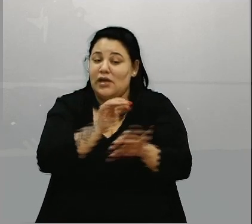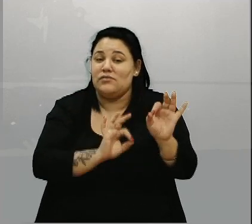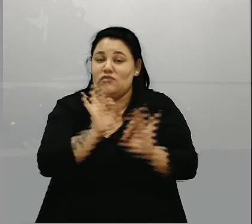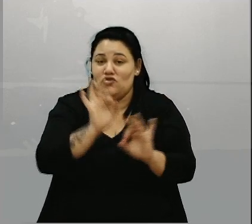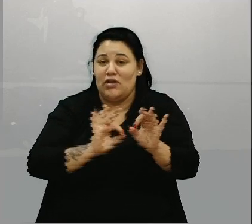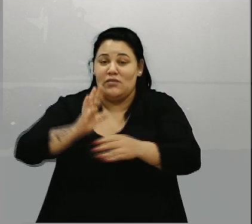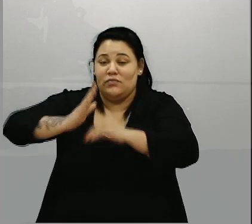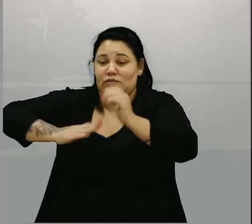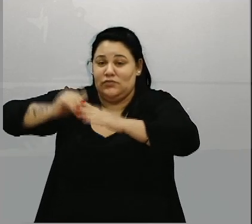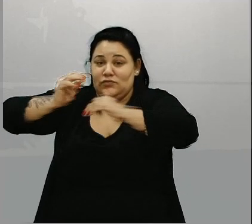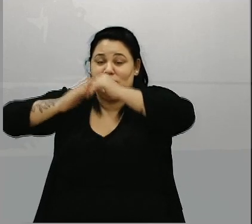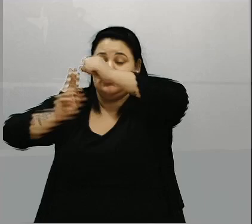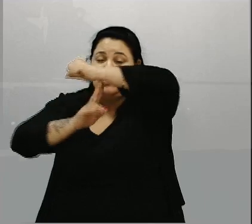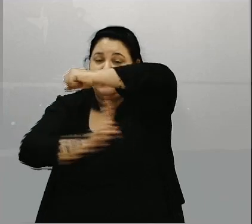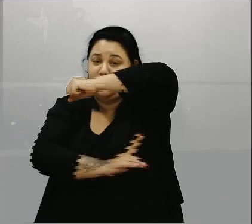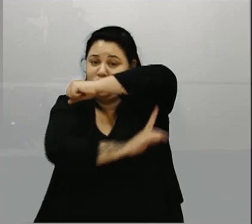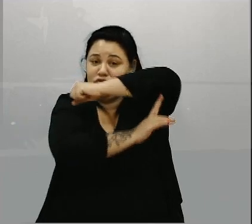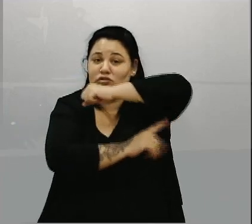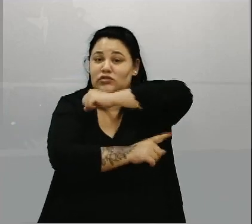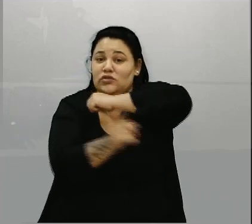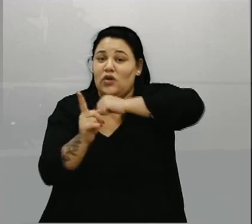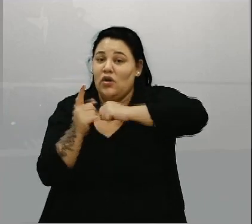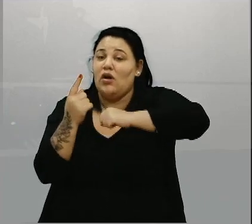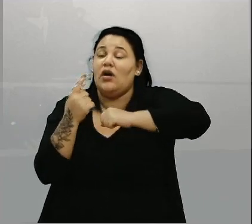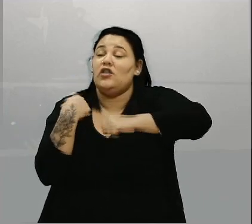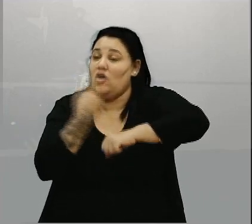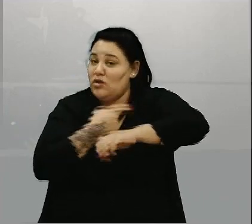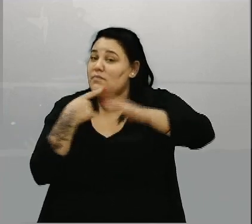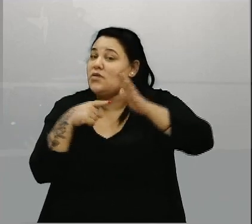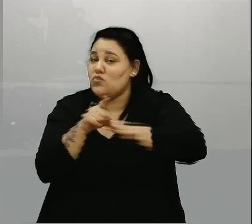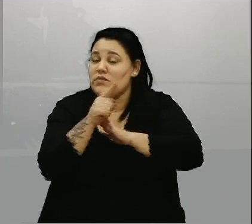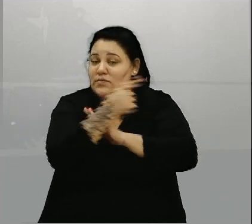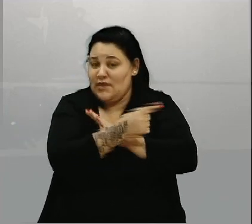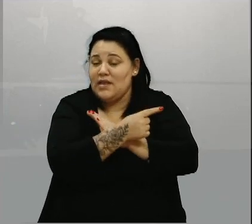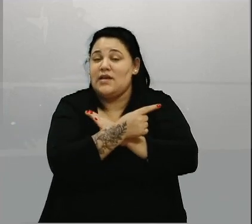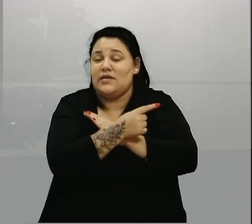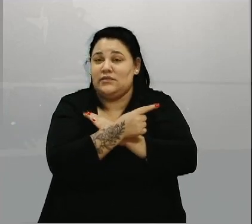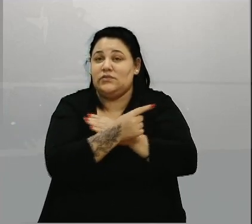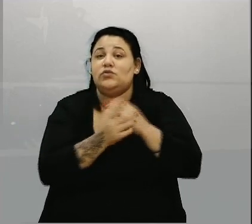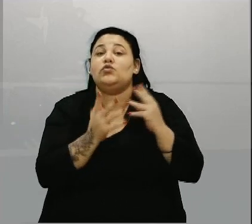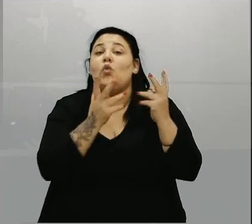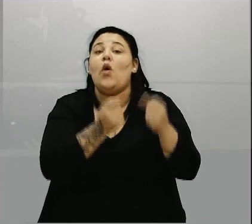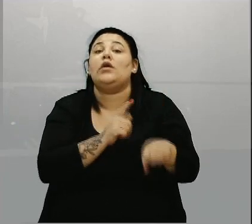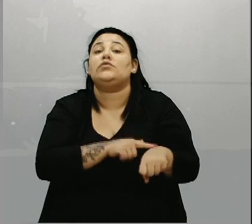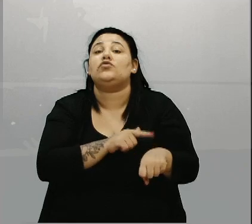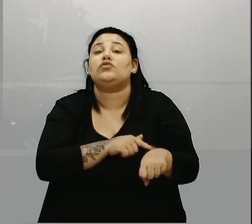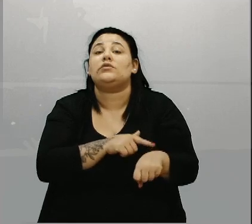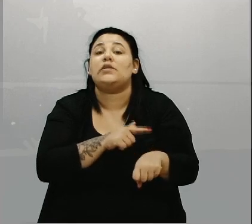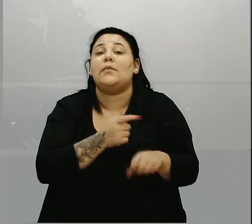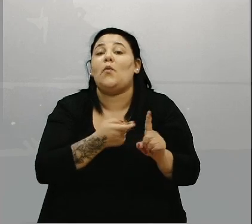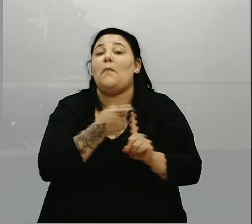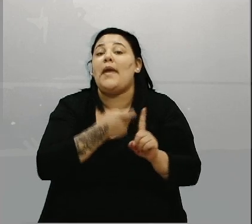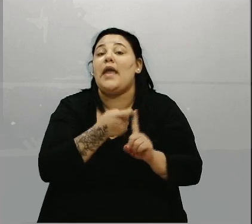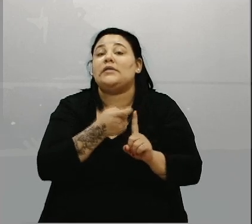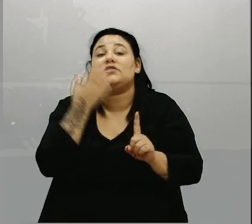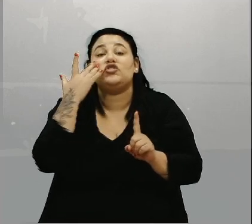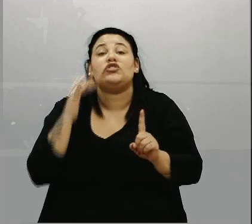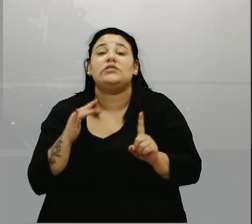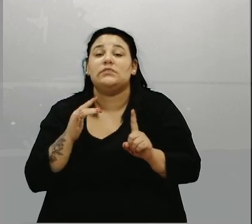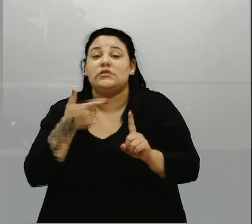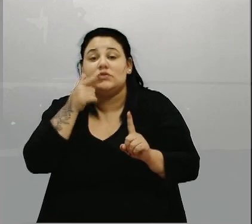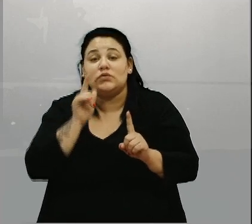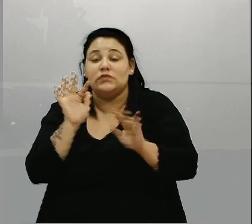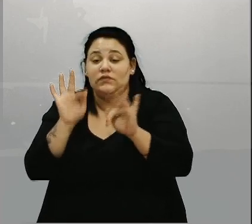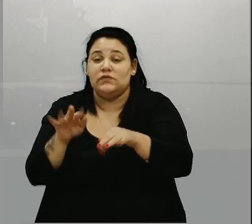construção daquela ponte. E quando nós perguntamos para ele há quantos dias, quantos meses ia levar para terminar